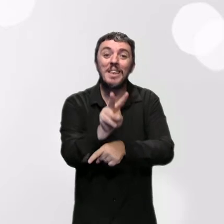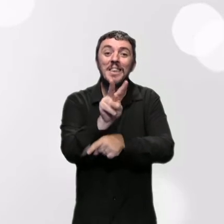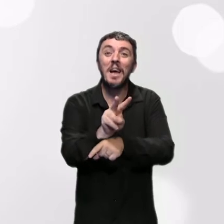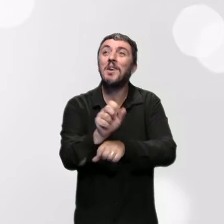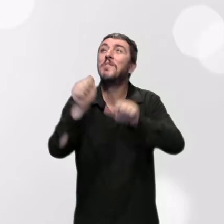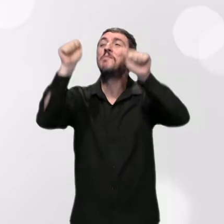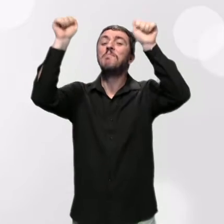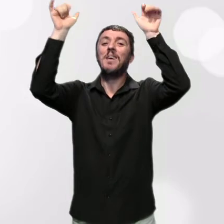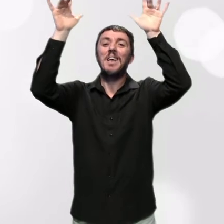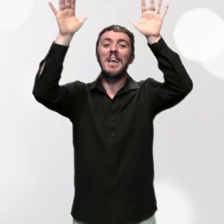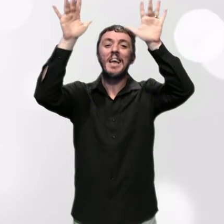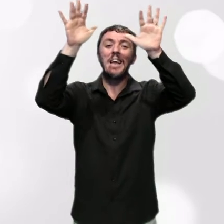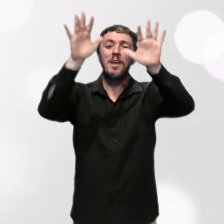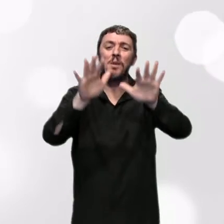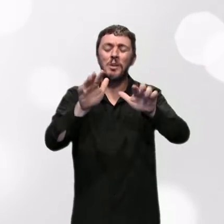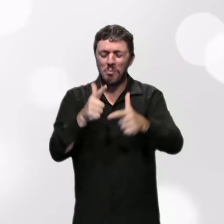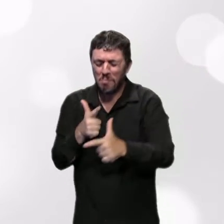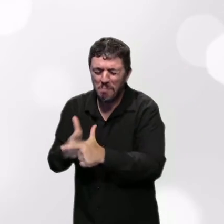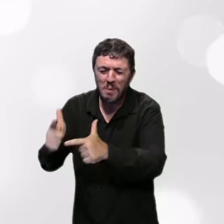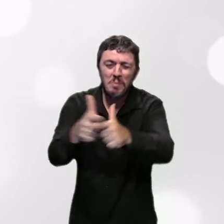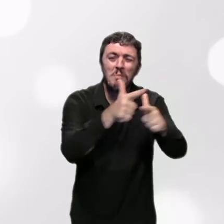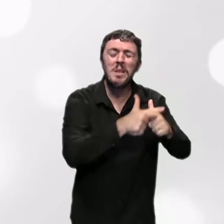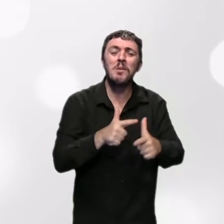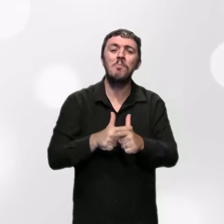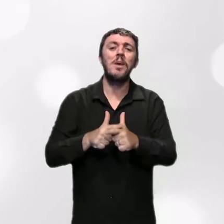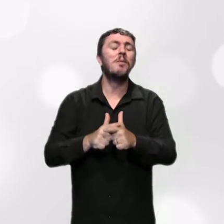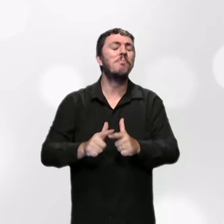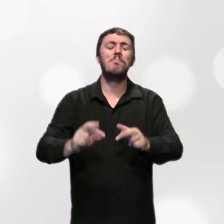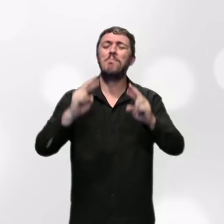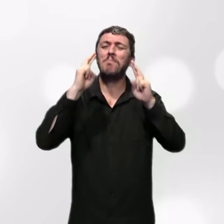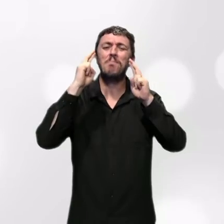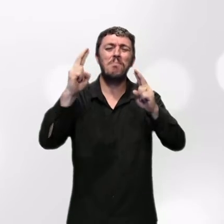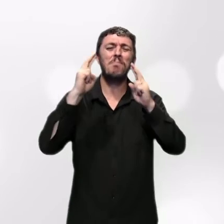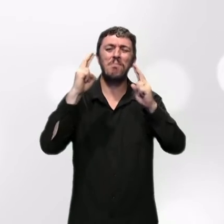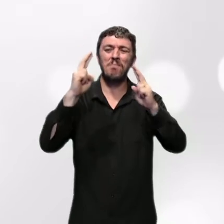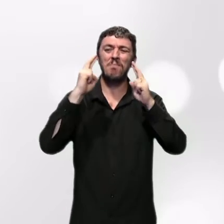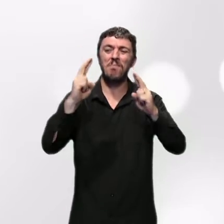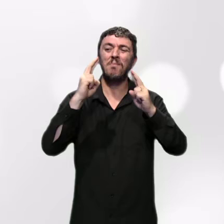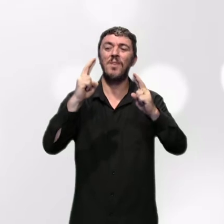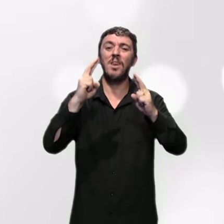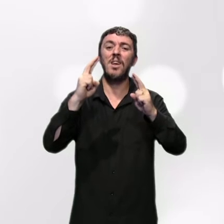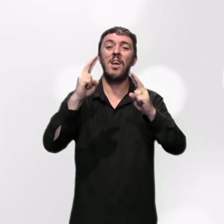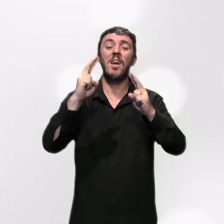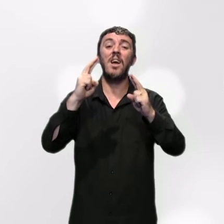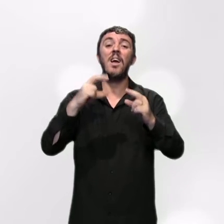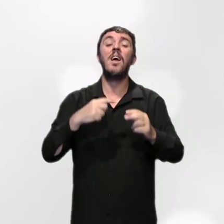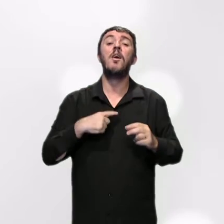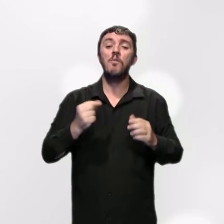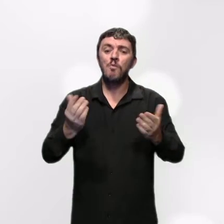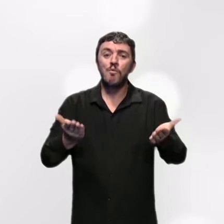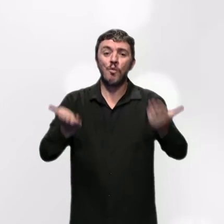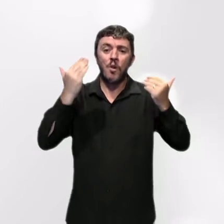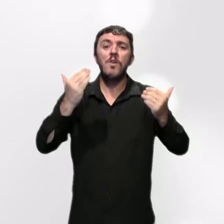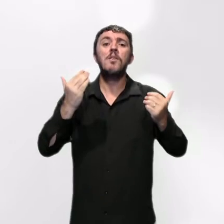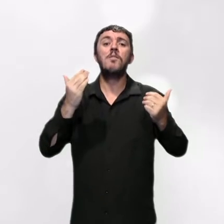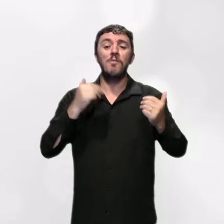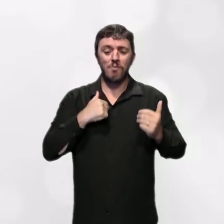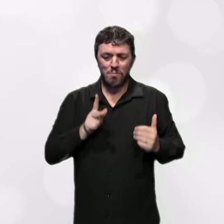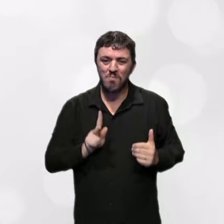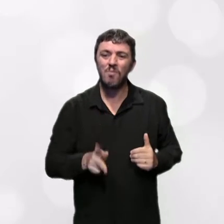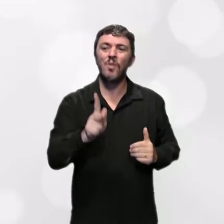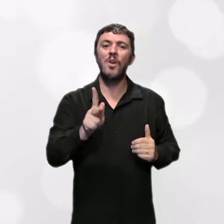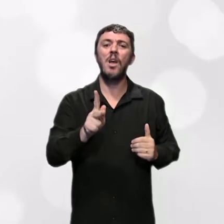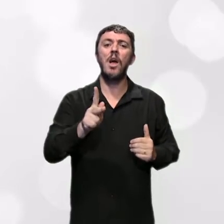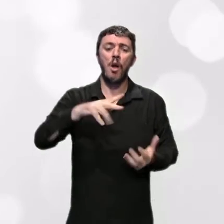a dívida e a esperança. É o que foi e o que deve ser. Diz o mundo,